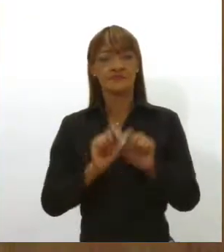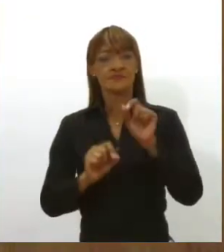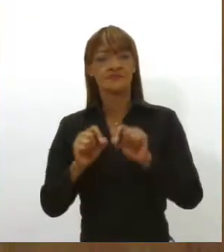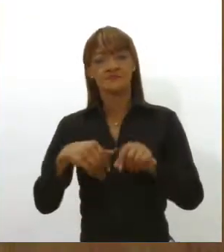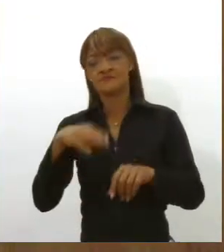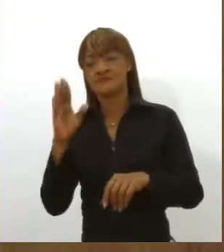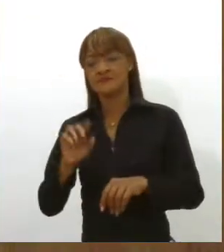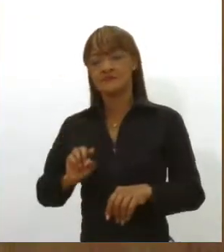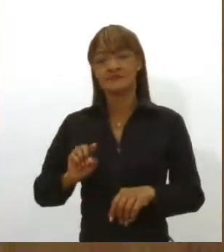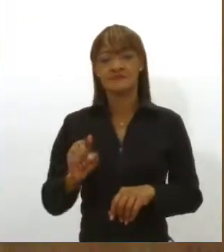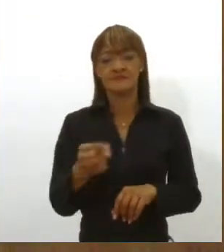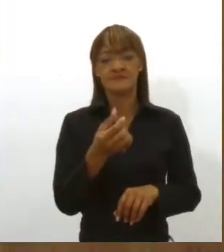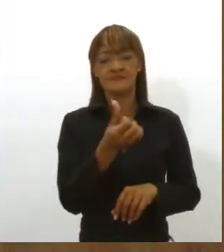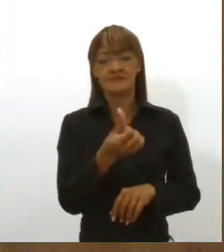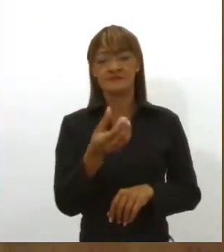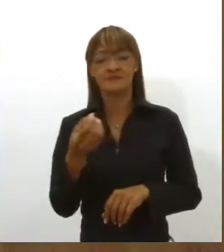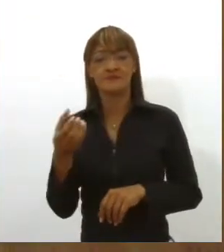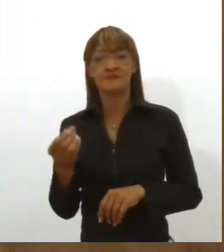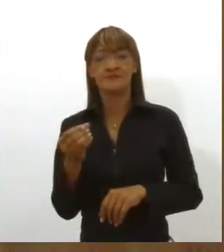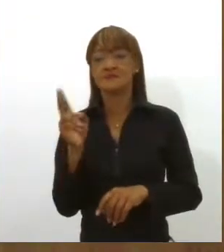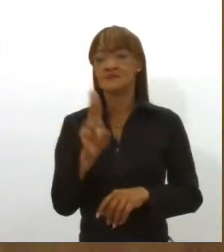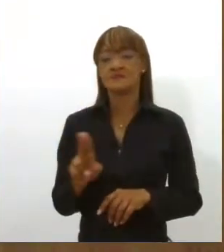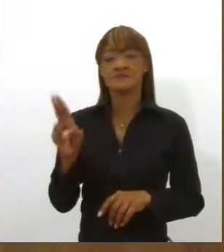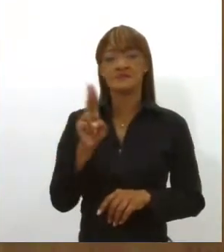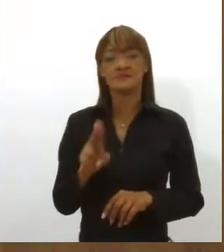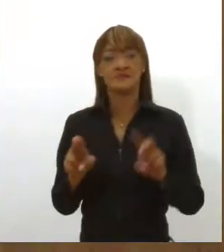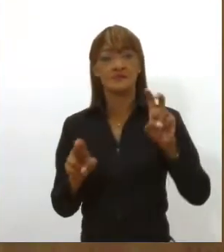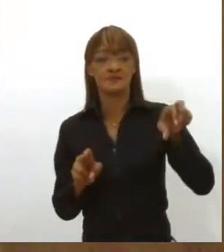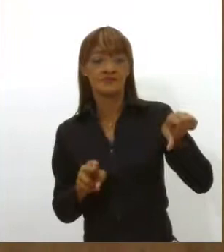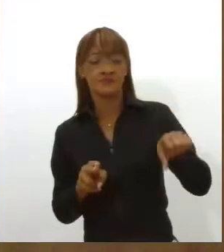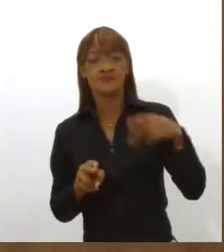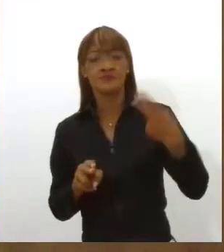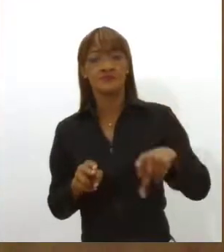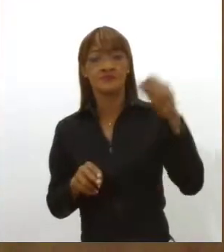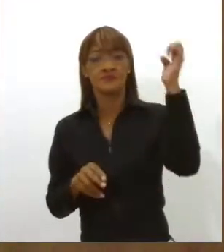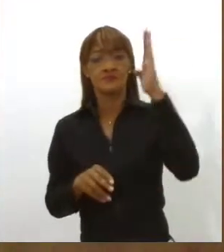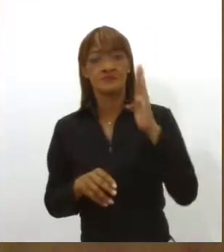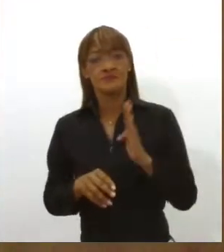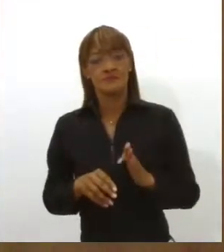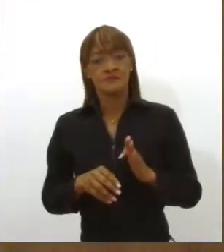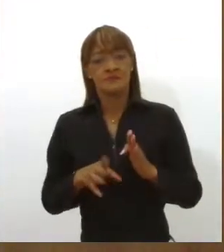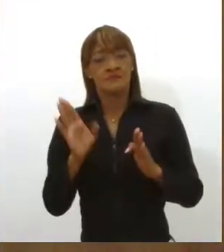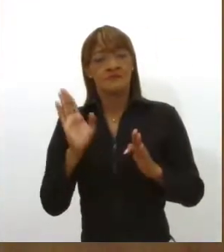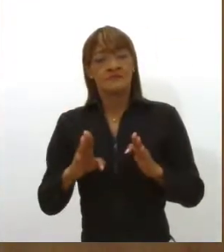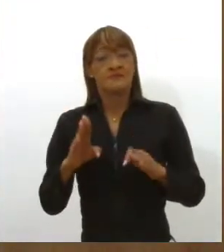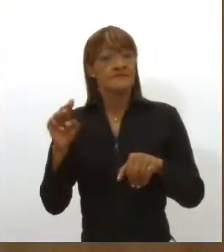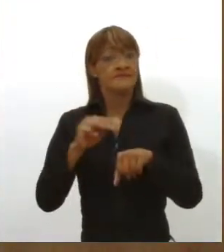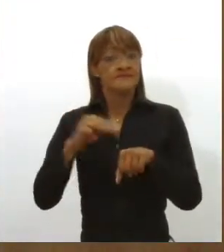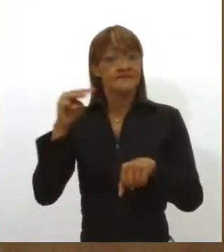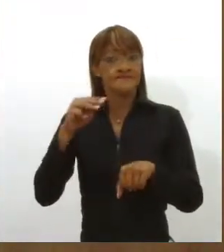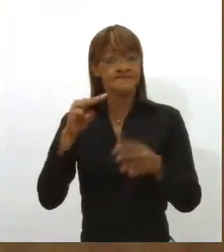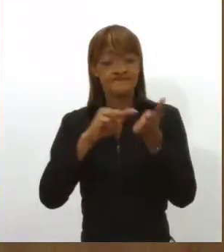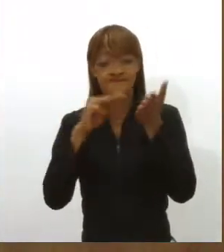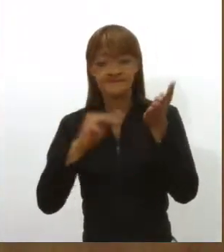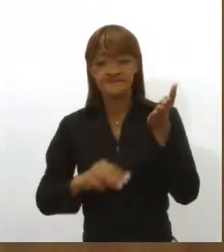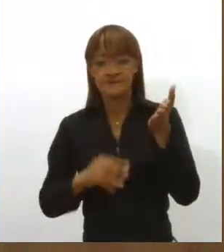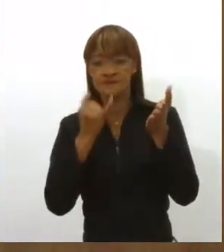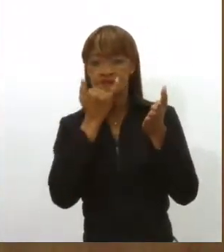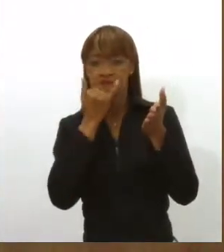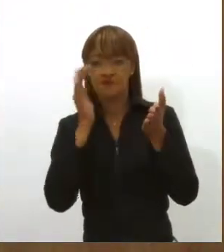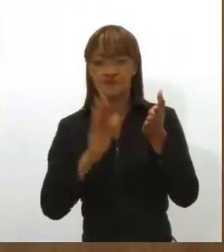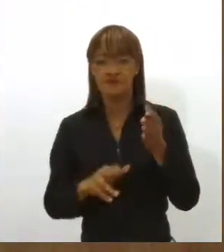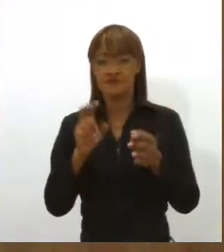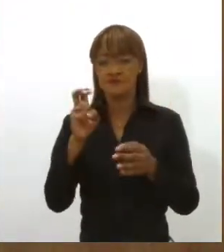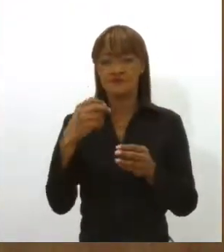universidades, sendo 59 brasileiras. A metodologia do ranking avalia cinco pilares ou conjunto de indicadores